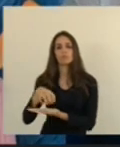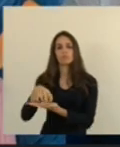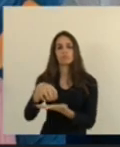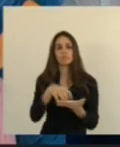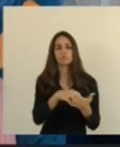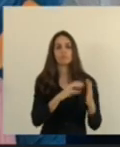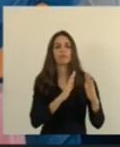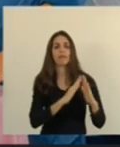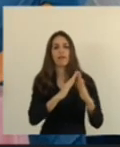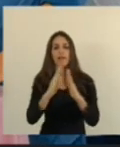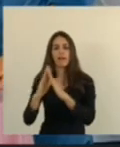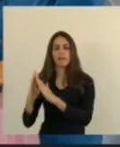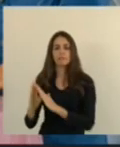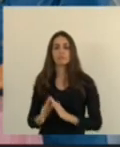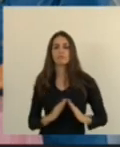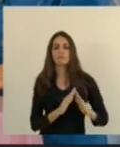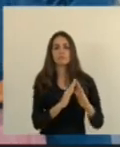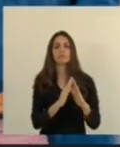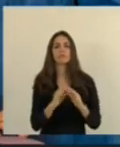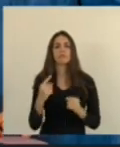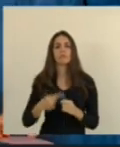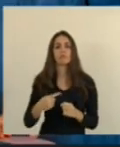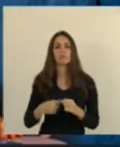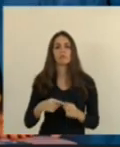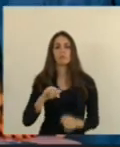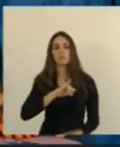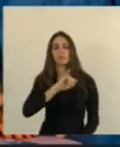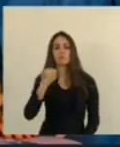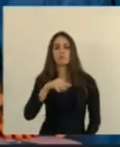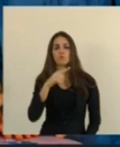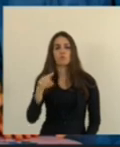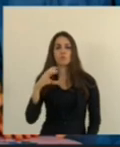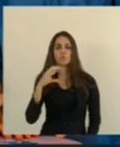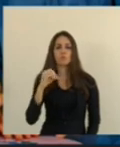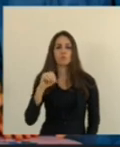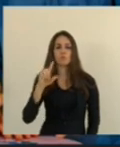habitacionais do bairro João Colombo.